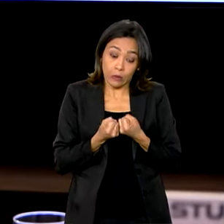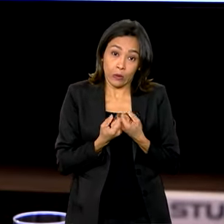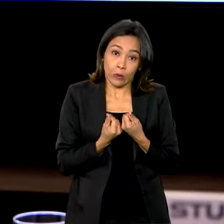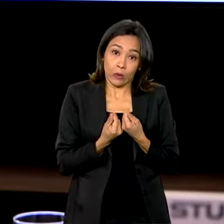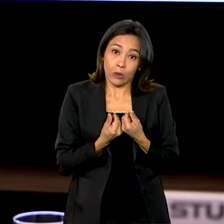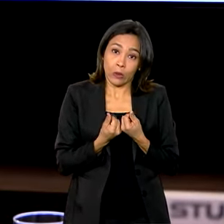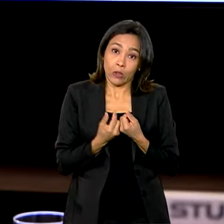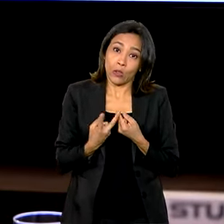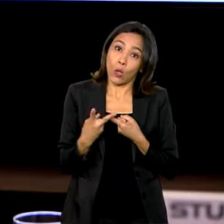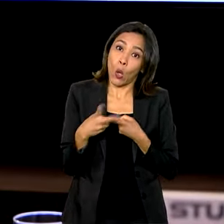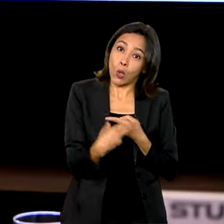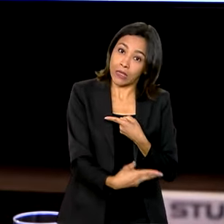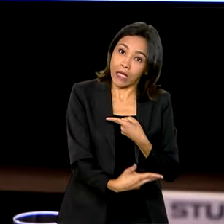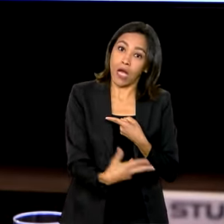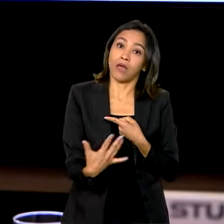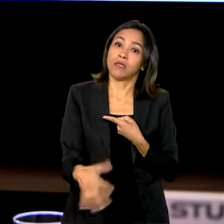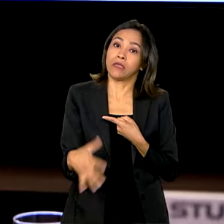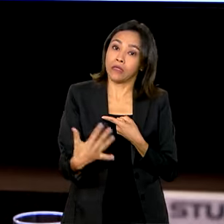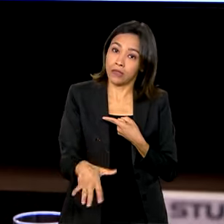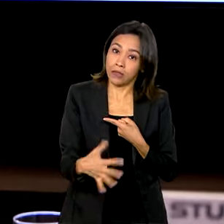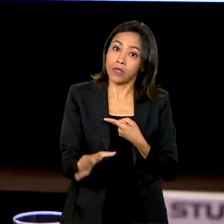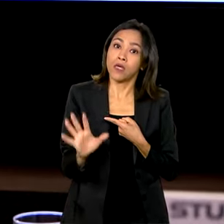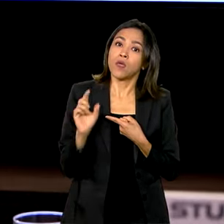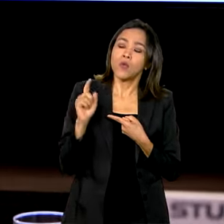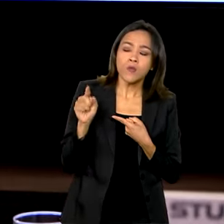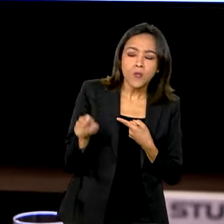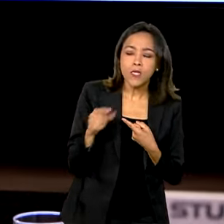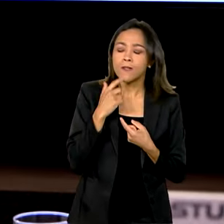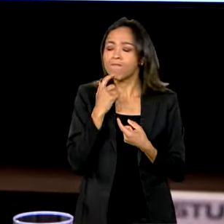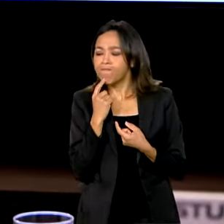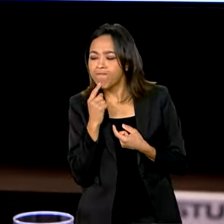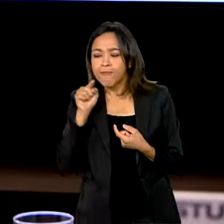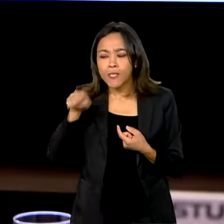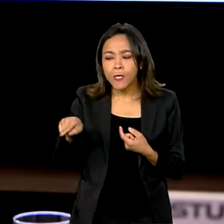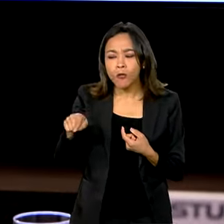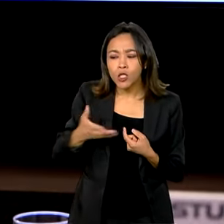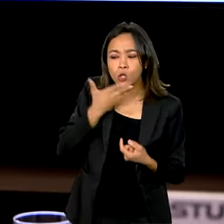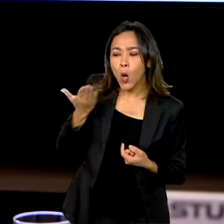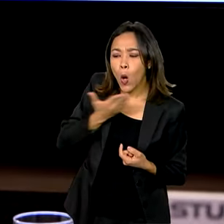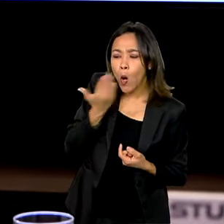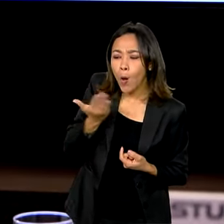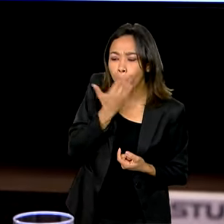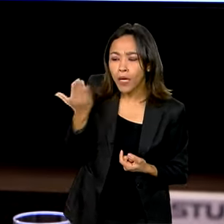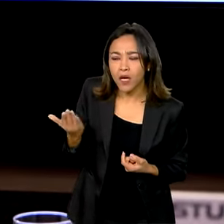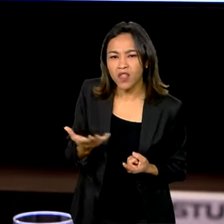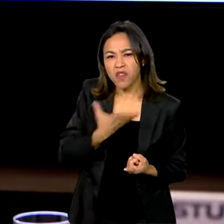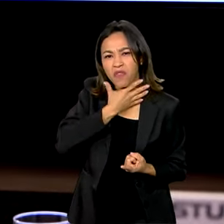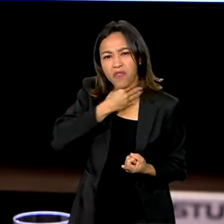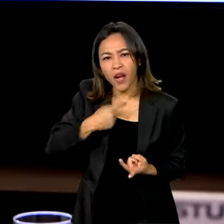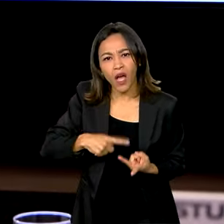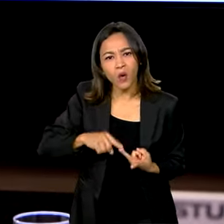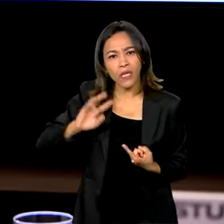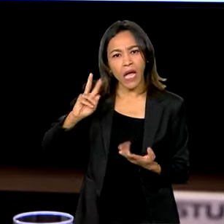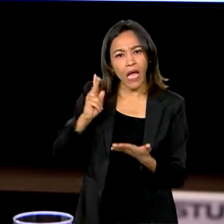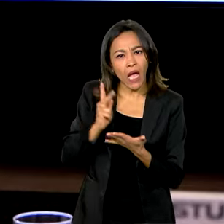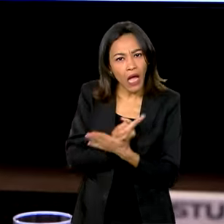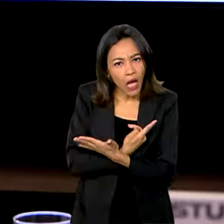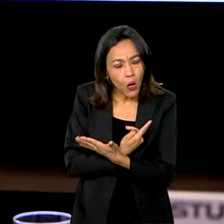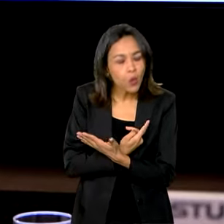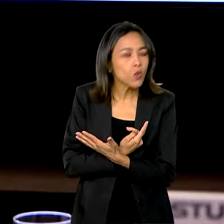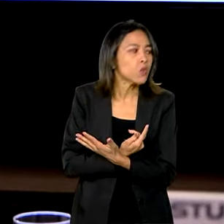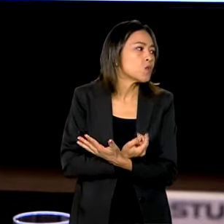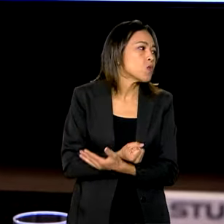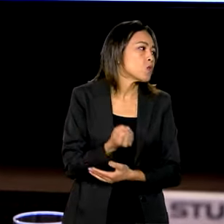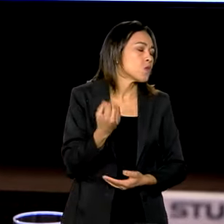mas nós vamos cortar gastos naquilo que efetivamente está sobrando. Fraude, erros, irregularidades, ainda tem